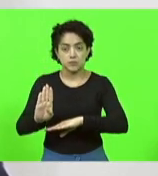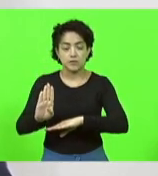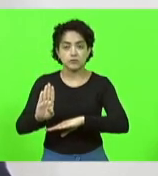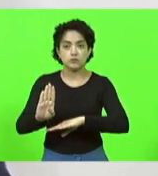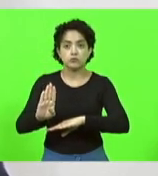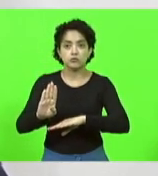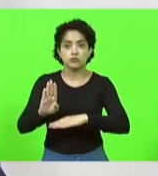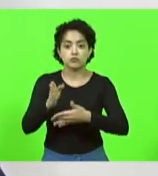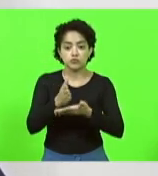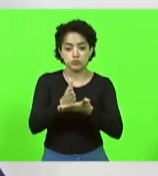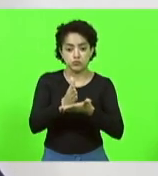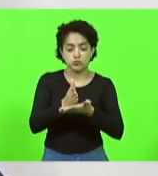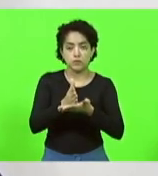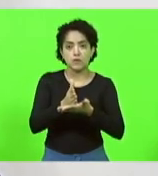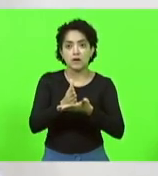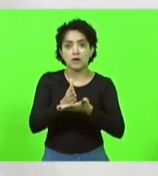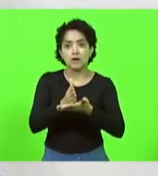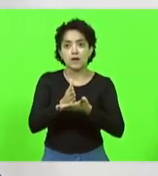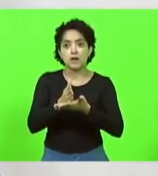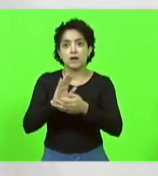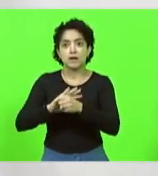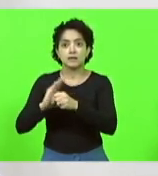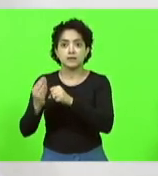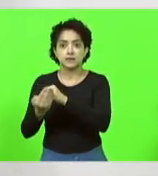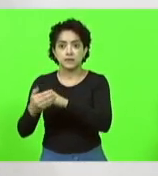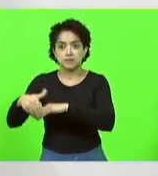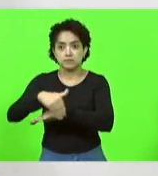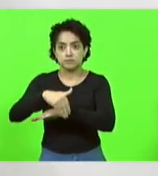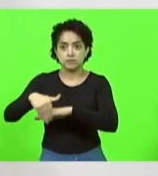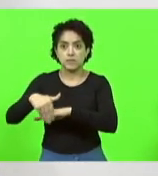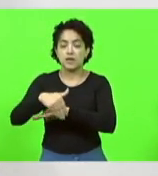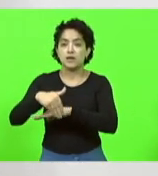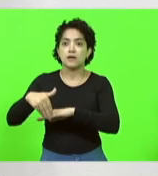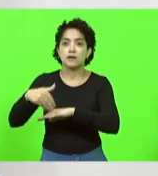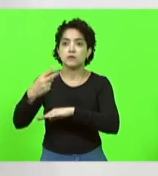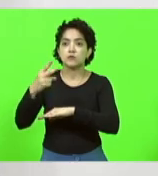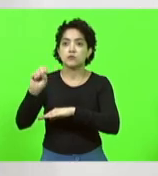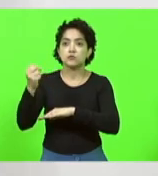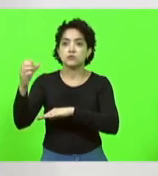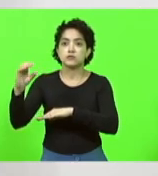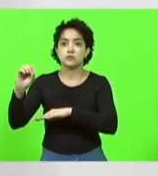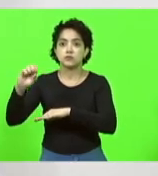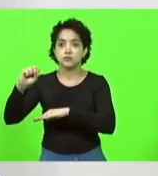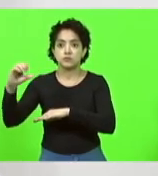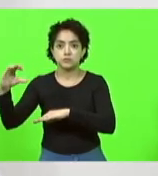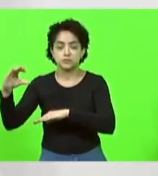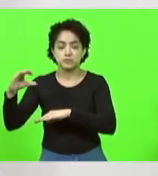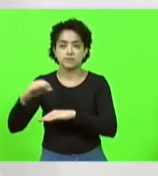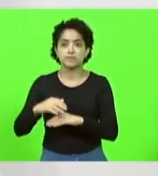até o trevo do bairro Lençol, na Bairro 280, nas proximidades de Rio Negrino.